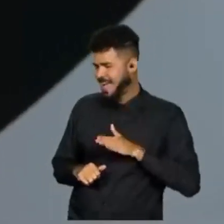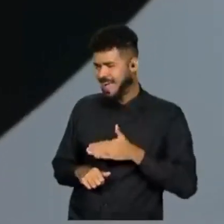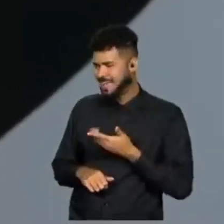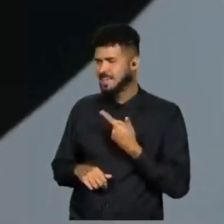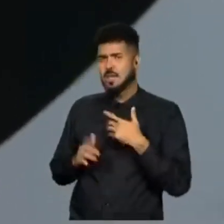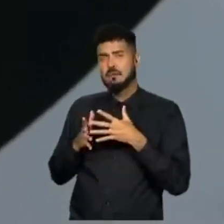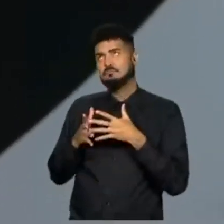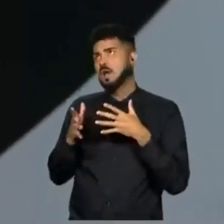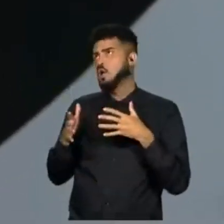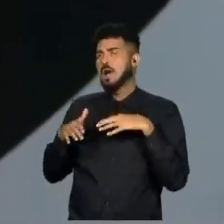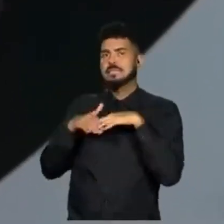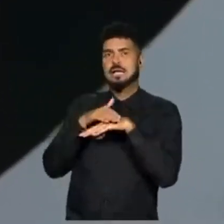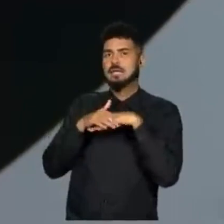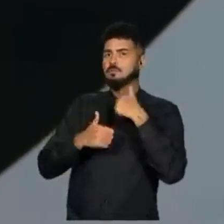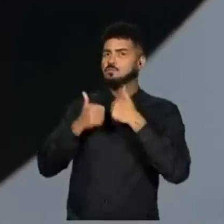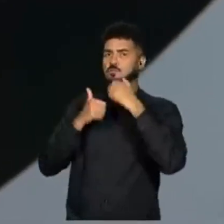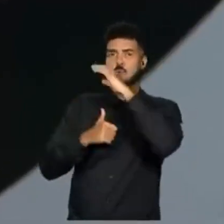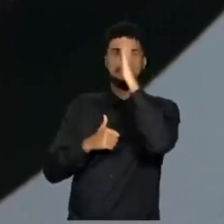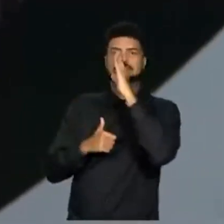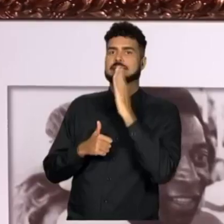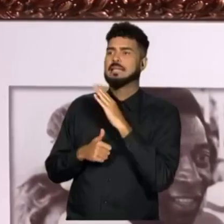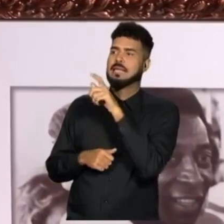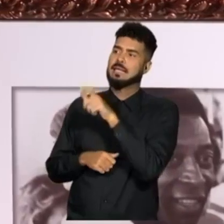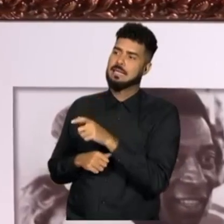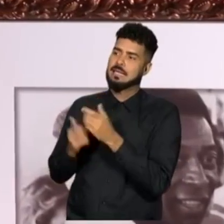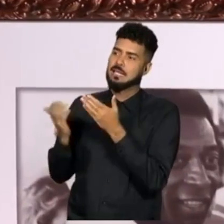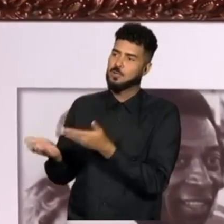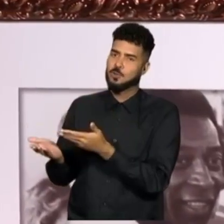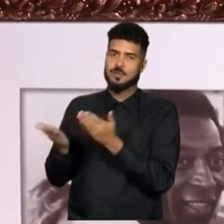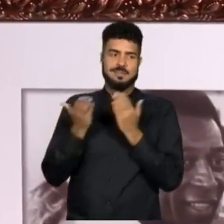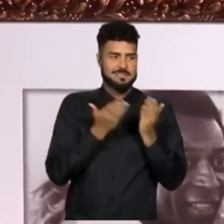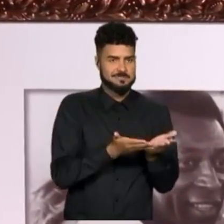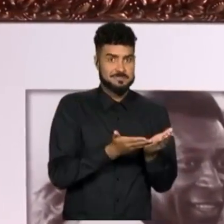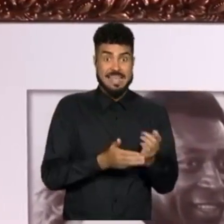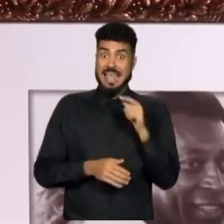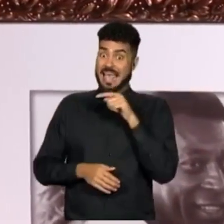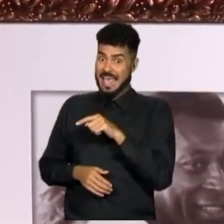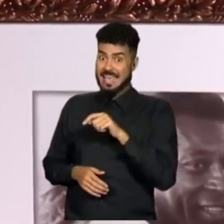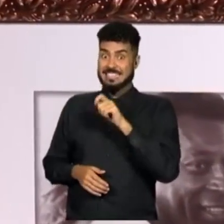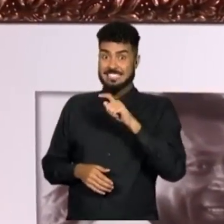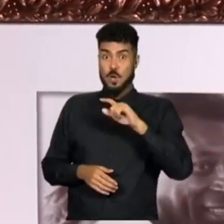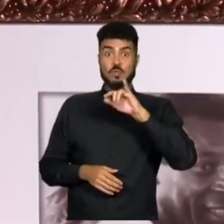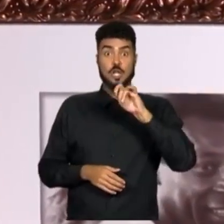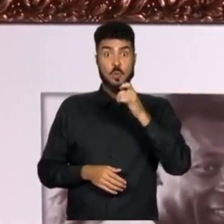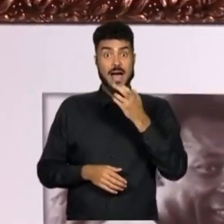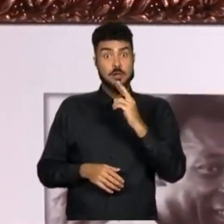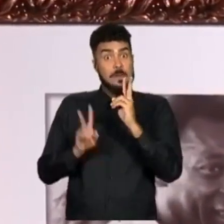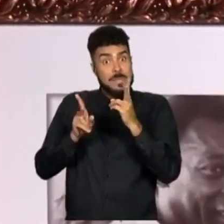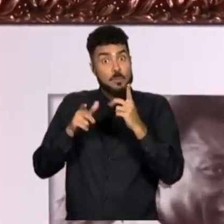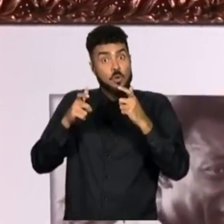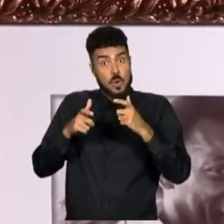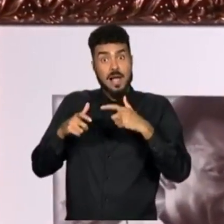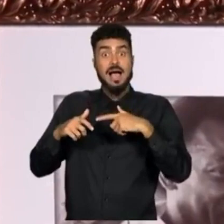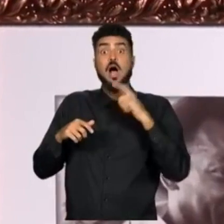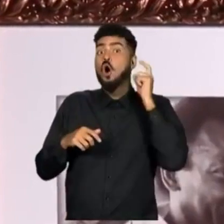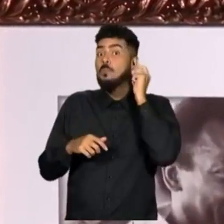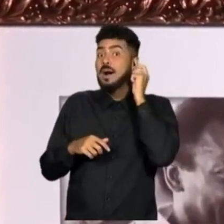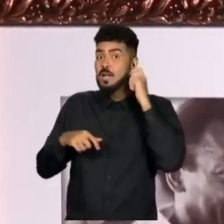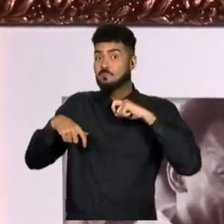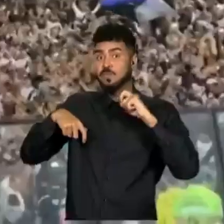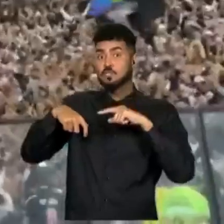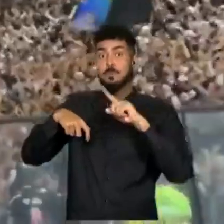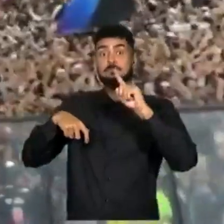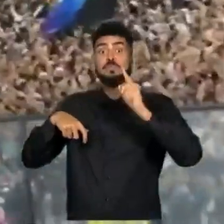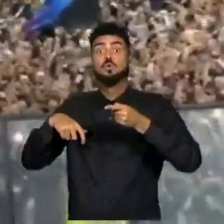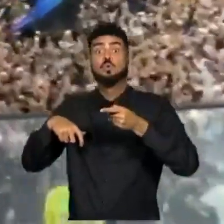e a 777 poderia fazer tranquilamente o marquibancada ali atrás, uma coisa simples, que eu não entendo, porque não é debatida, eu